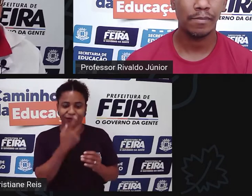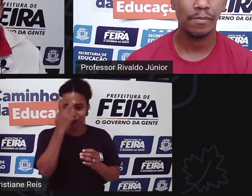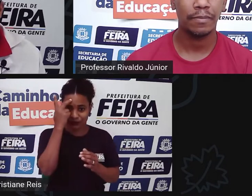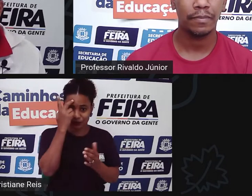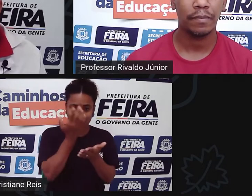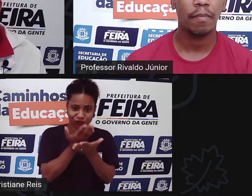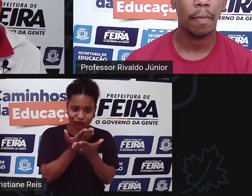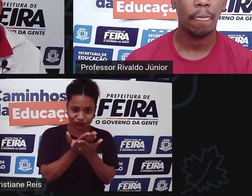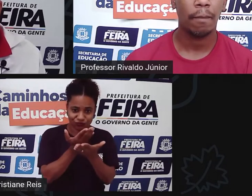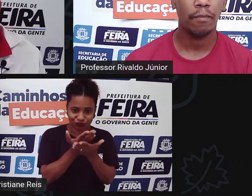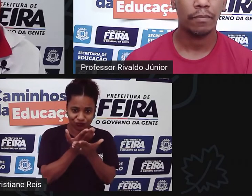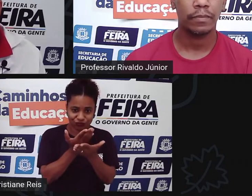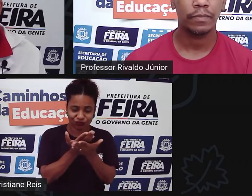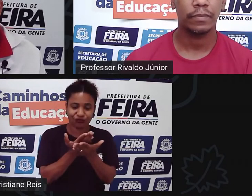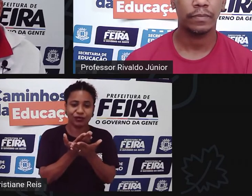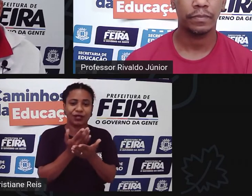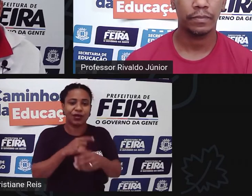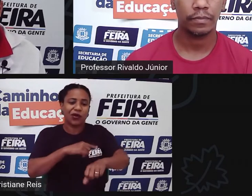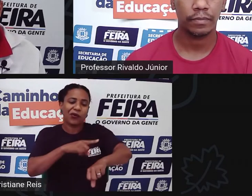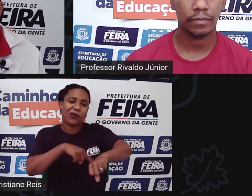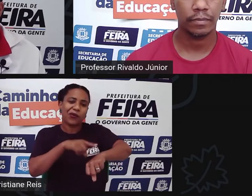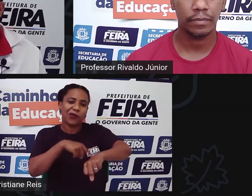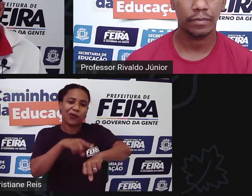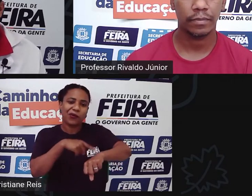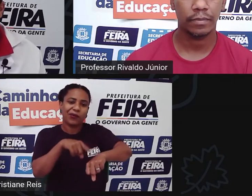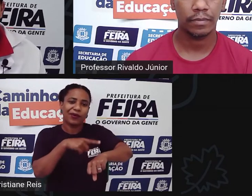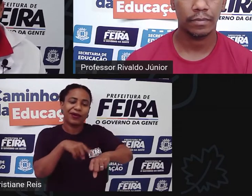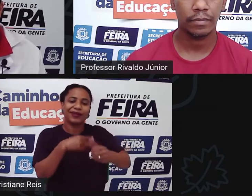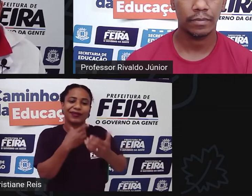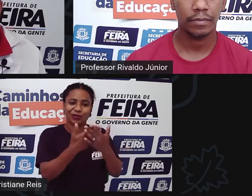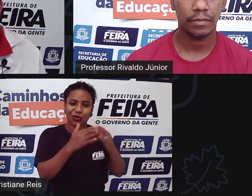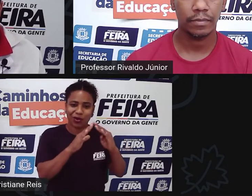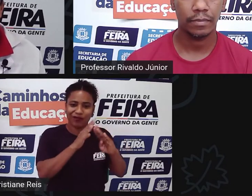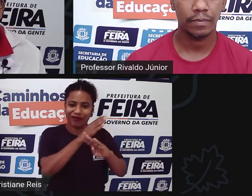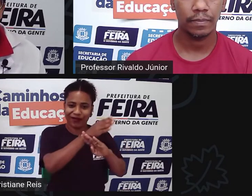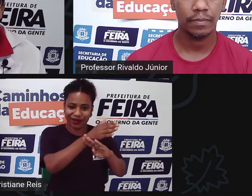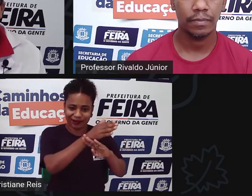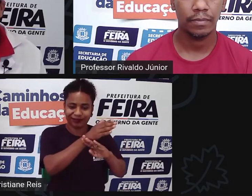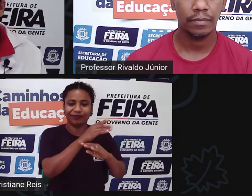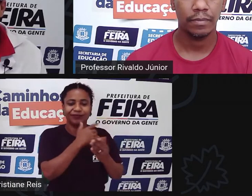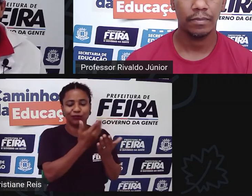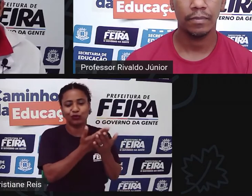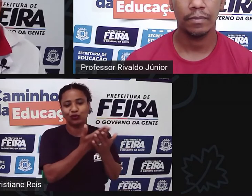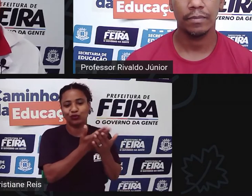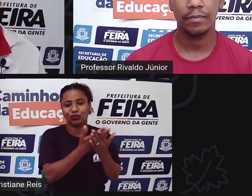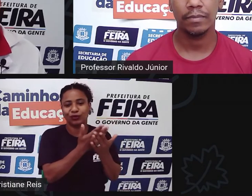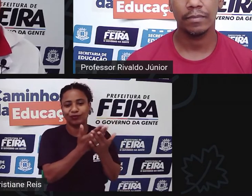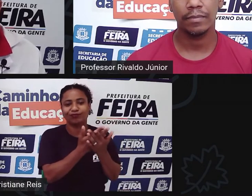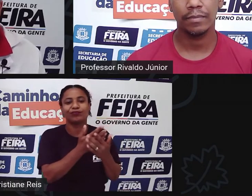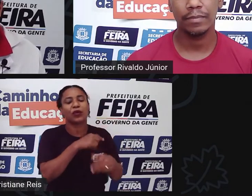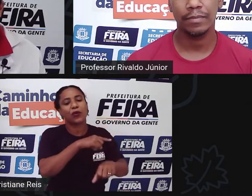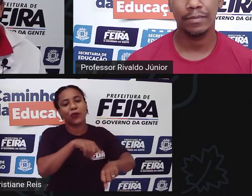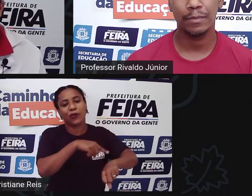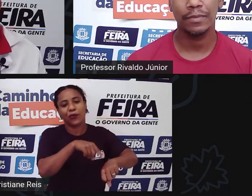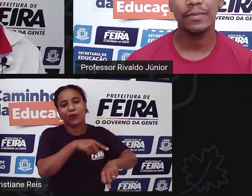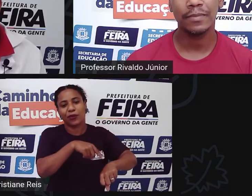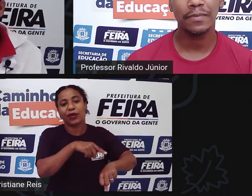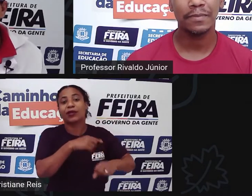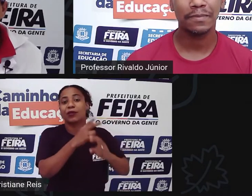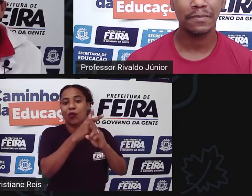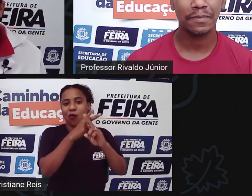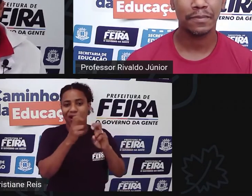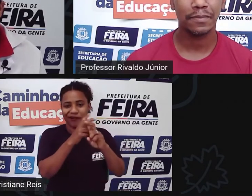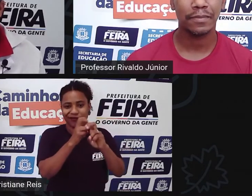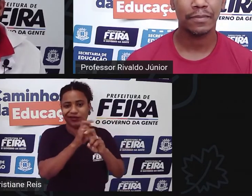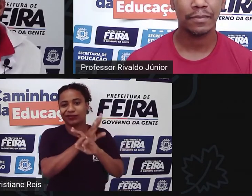passa horas ali estudando em sala de aula aí vai pegar um ônibus por exemplo para a Uefes ou então para a sua